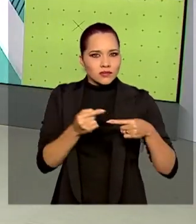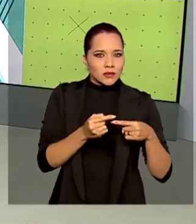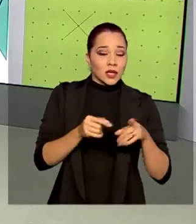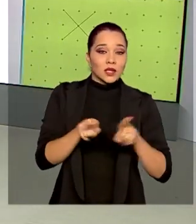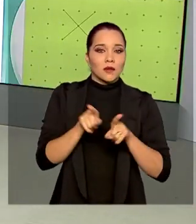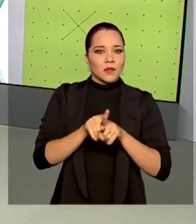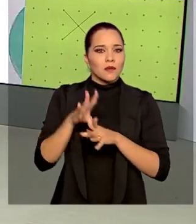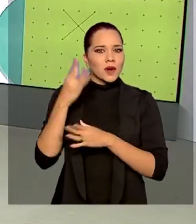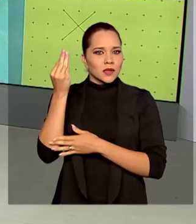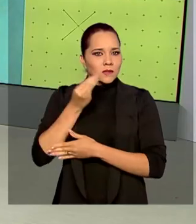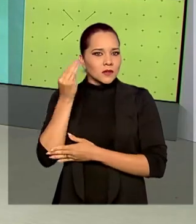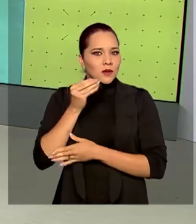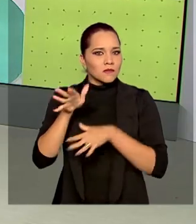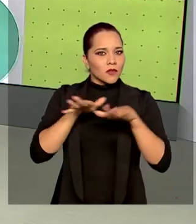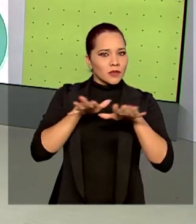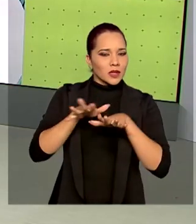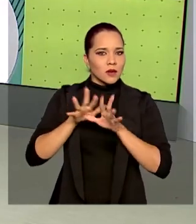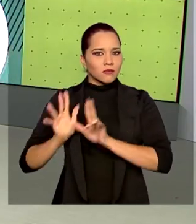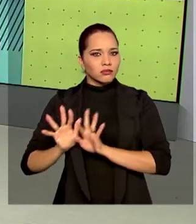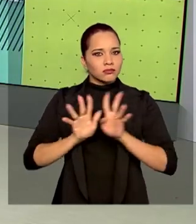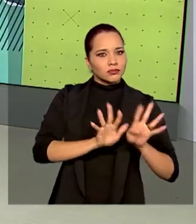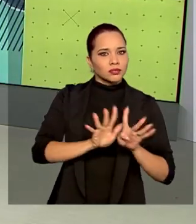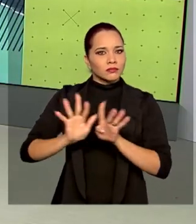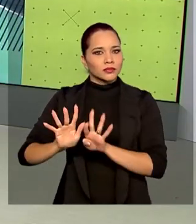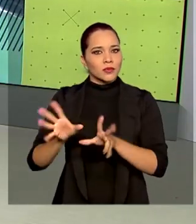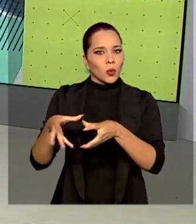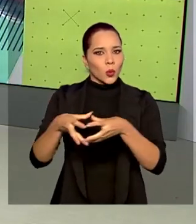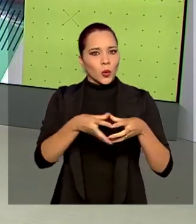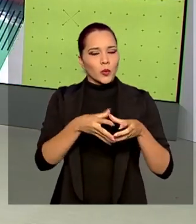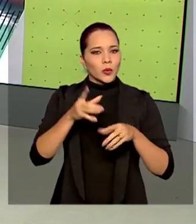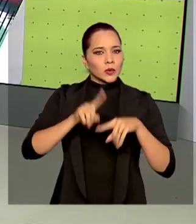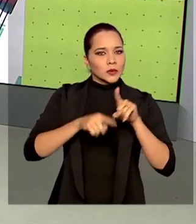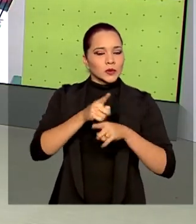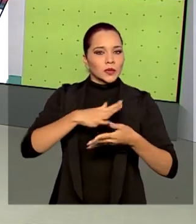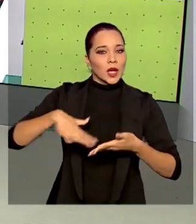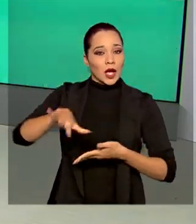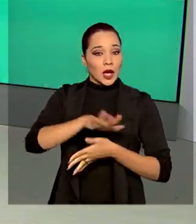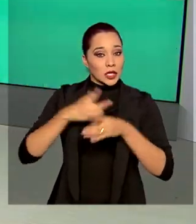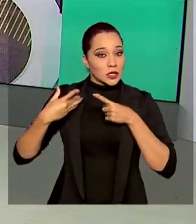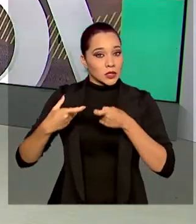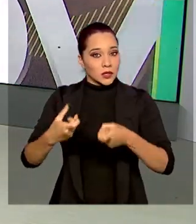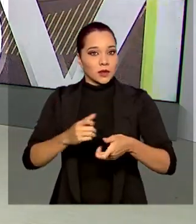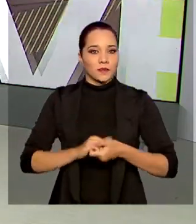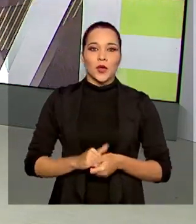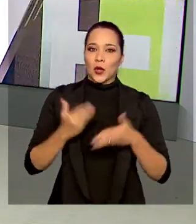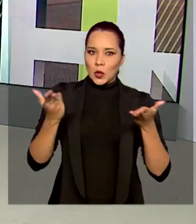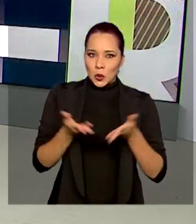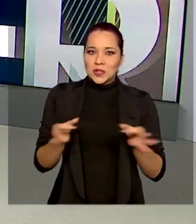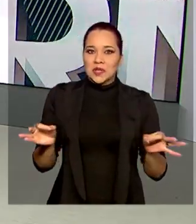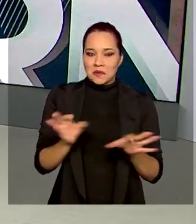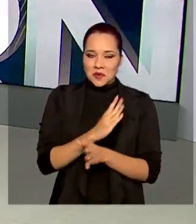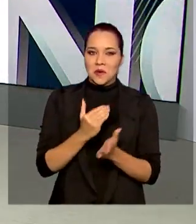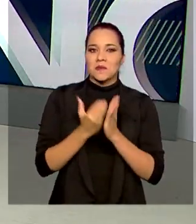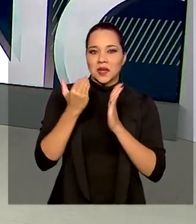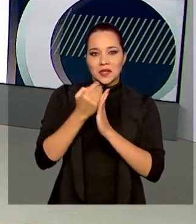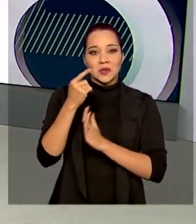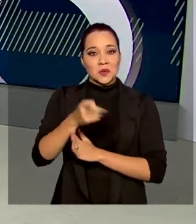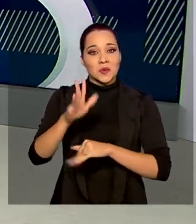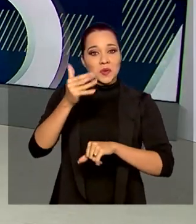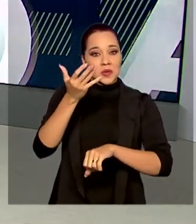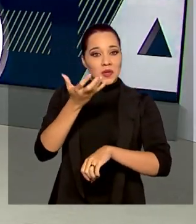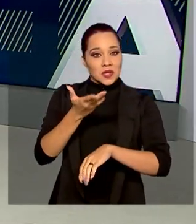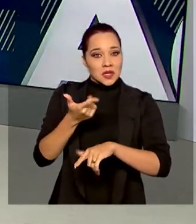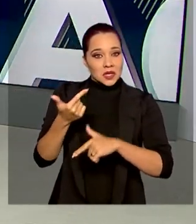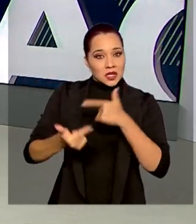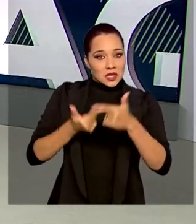também para simular a movimentação das tropas e equipamentos no campo de batalha. E hoje terminou mais uma edição do exercício